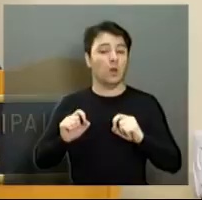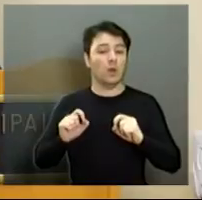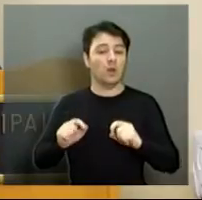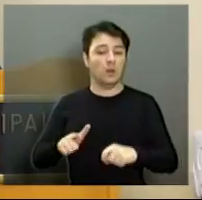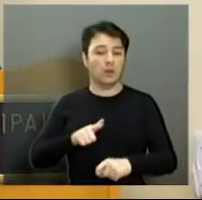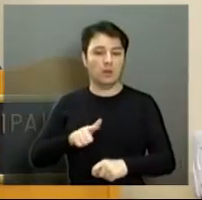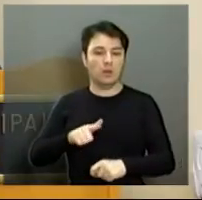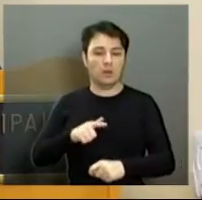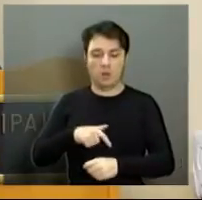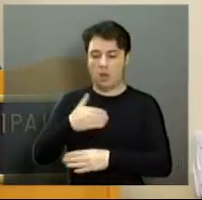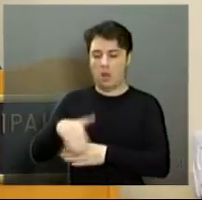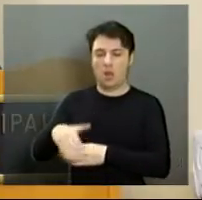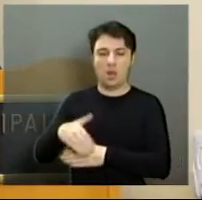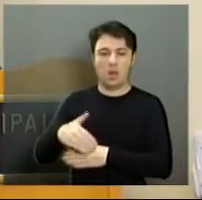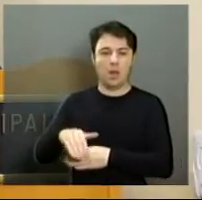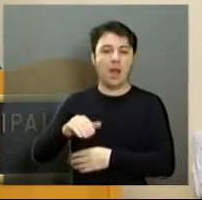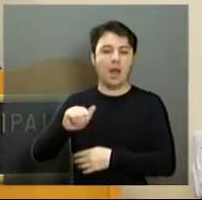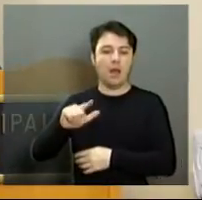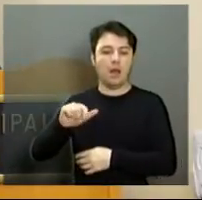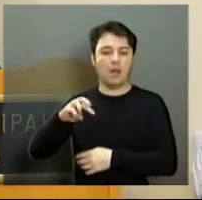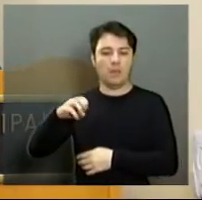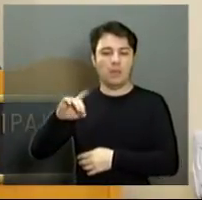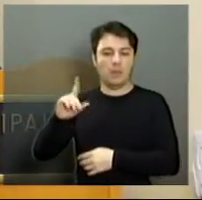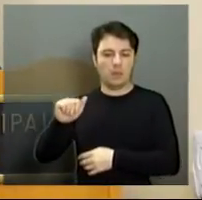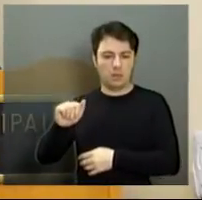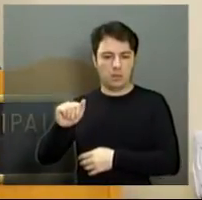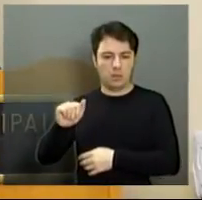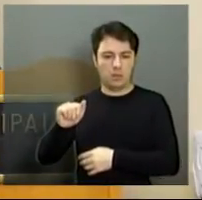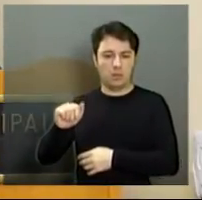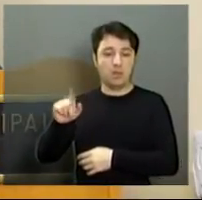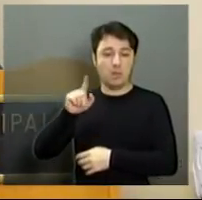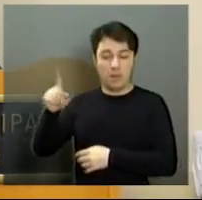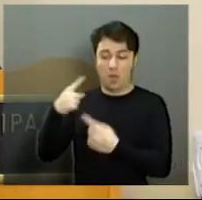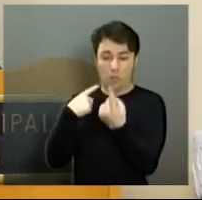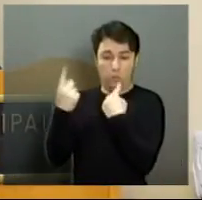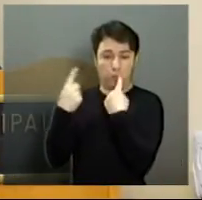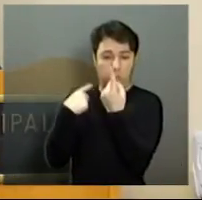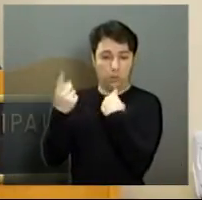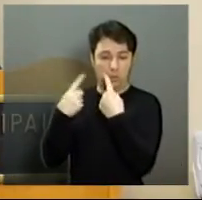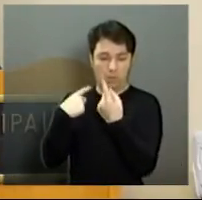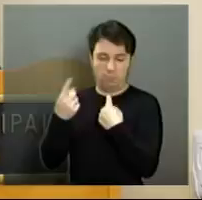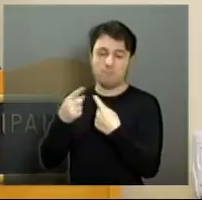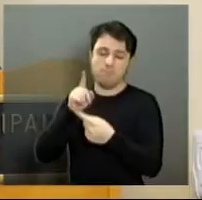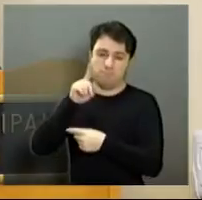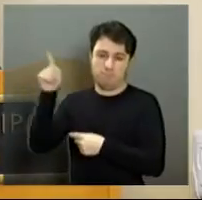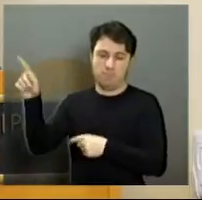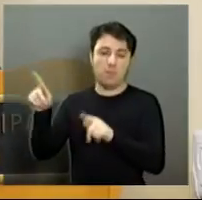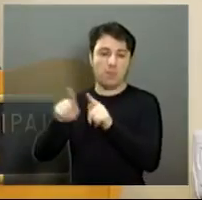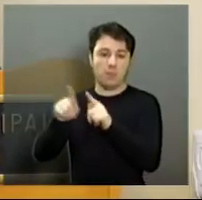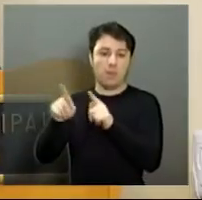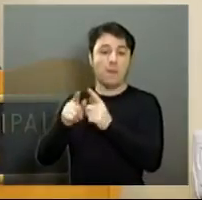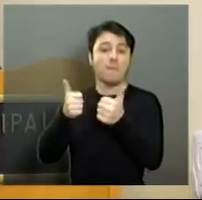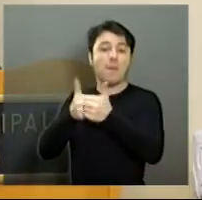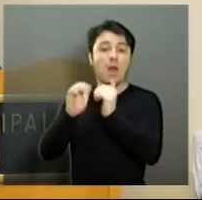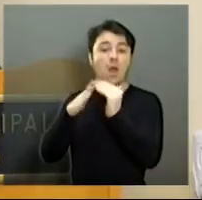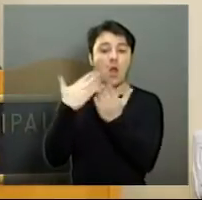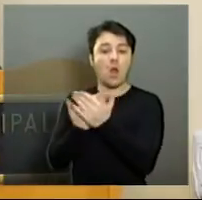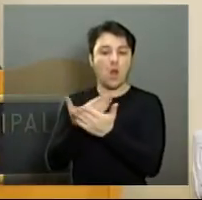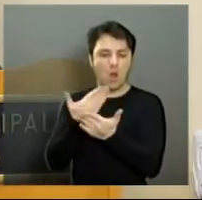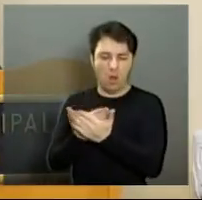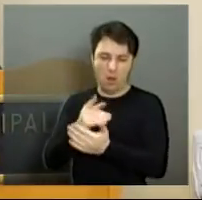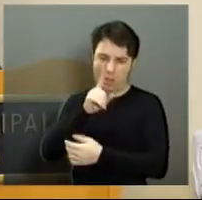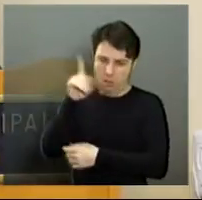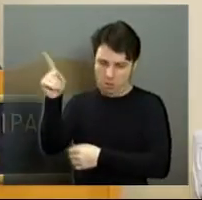da Alameda Rogério Pinto Ferraz com a Avenida La Salles, na Vila Ferroviária, próxima à escola João Manuel do Amaral.